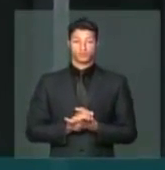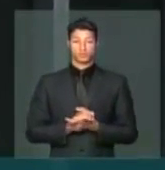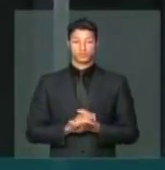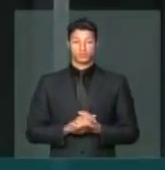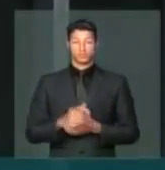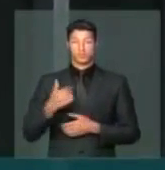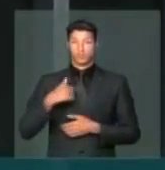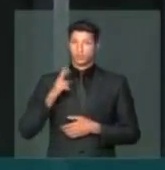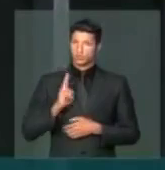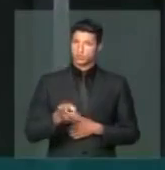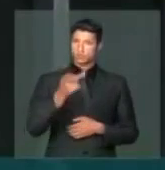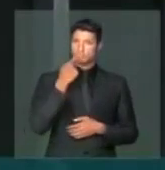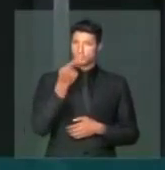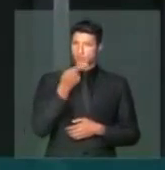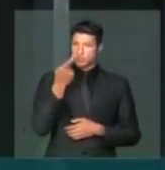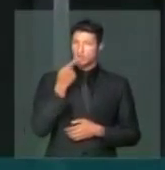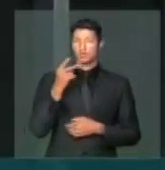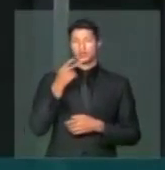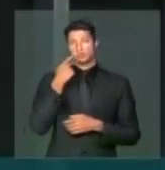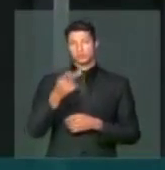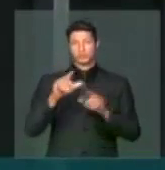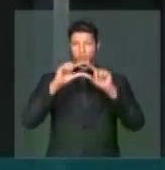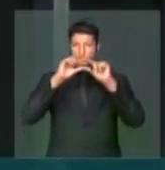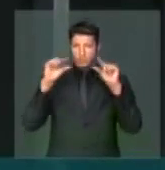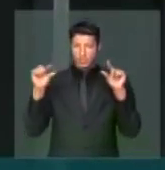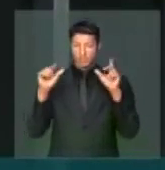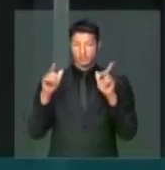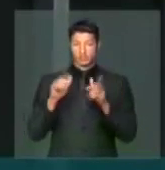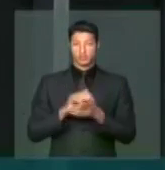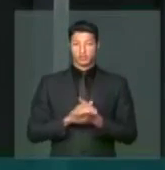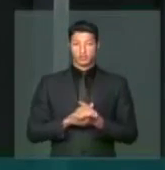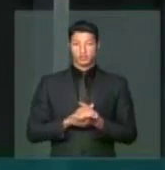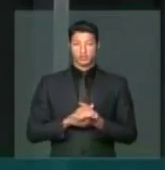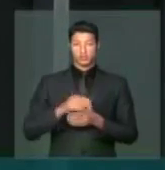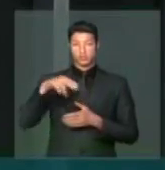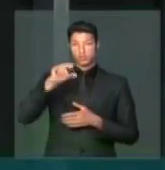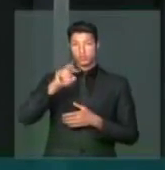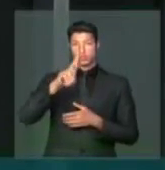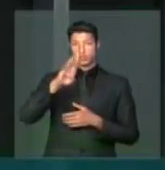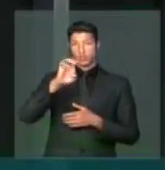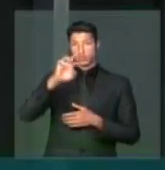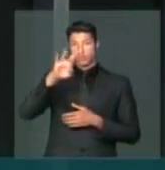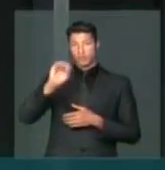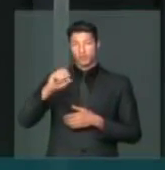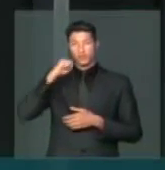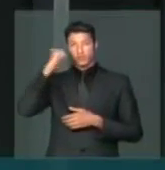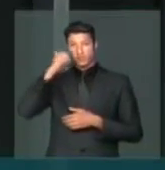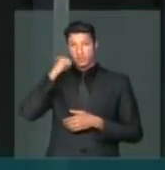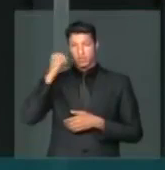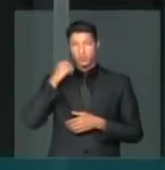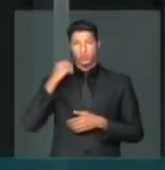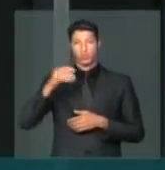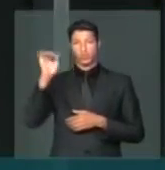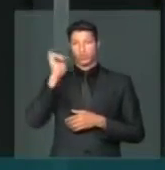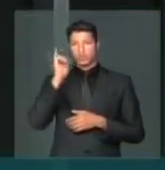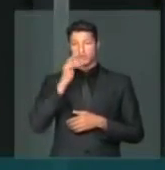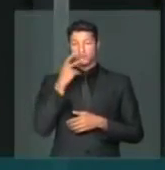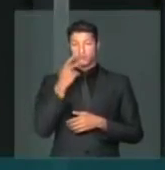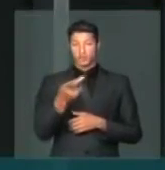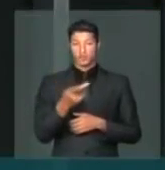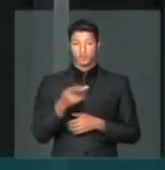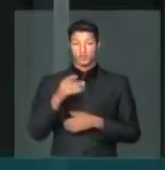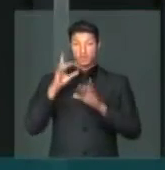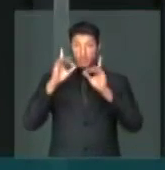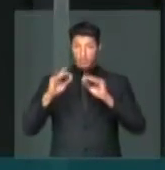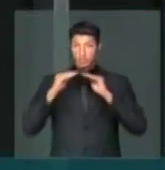Eu sempre repito uma frase do Norberto Bobbio, que foi senador até na Itália, que dizia o